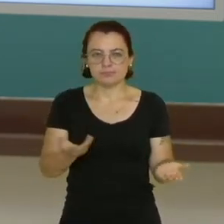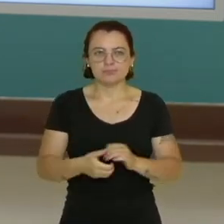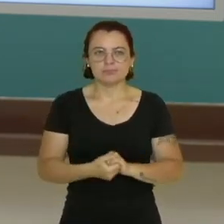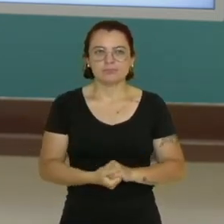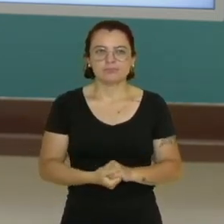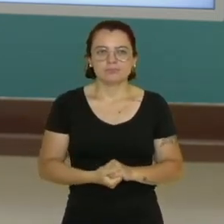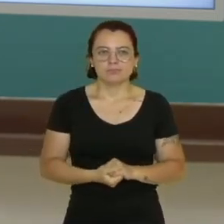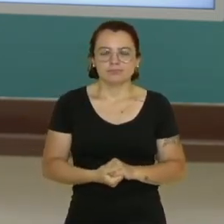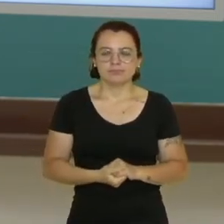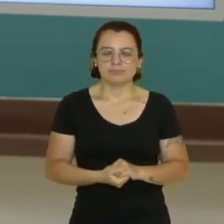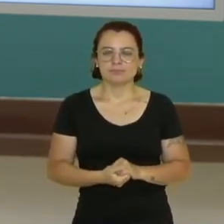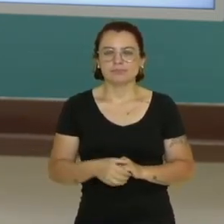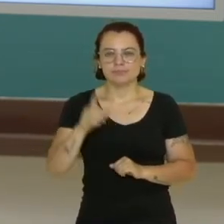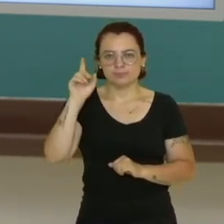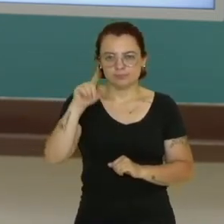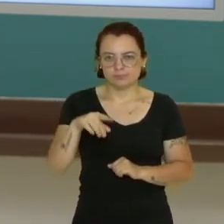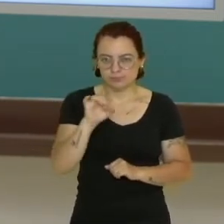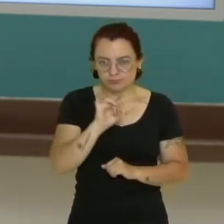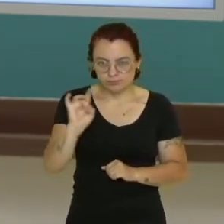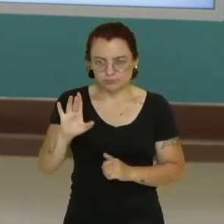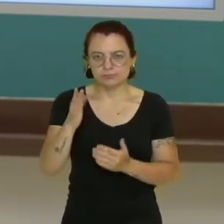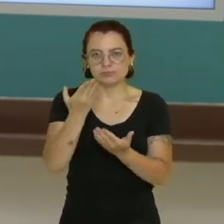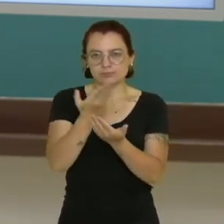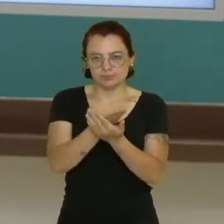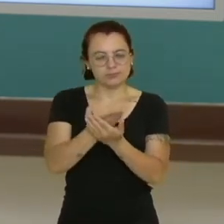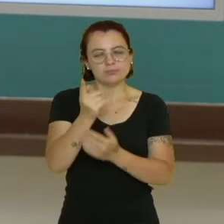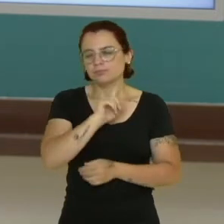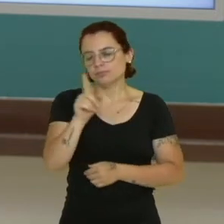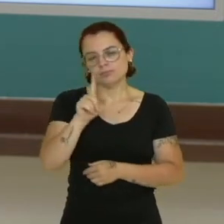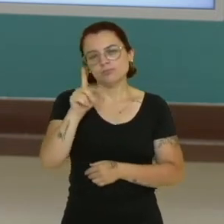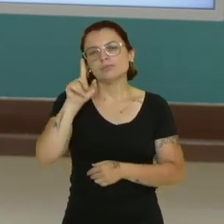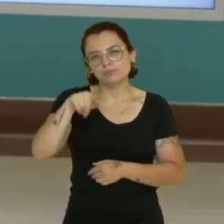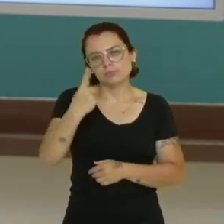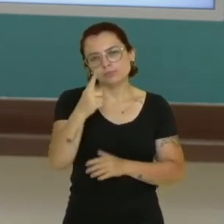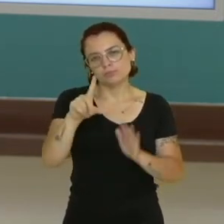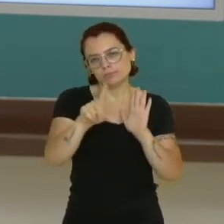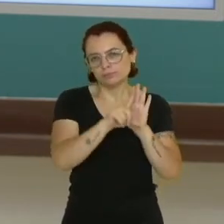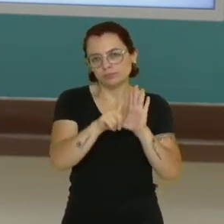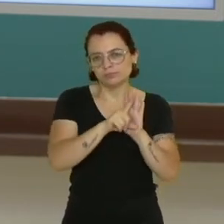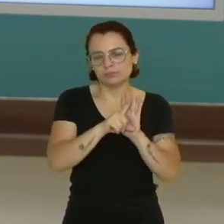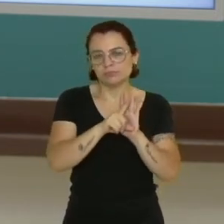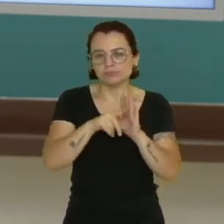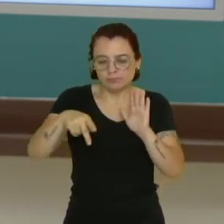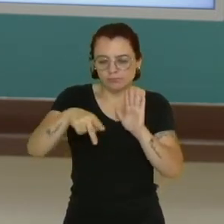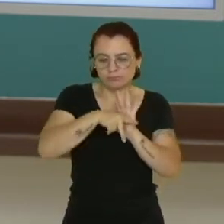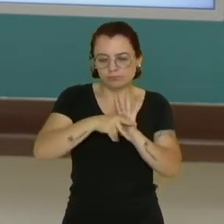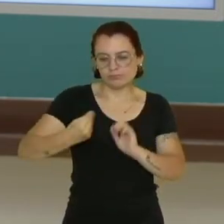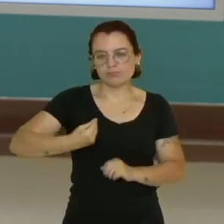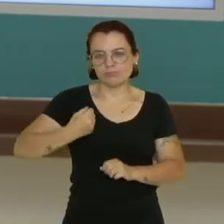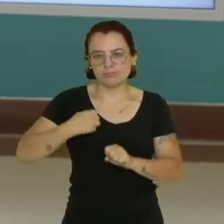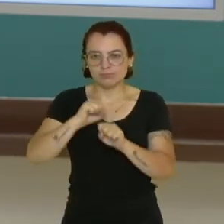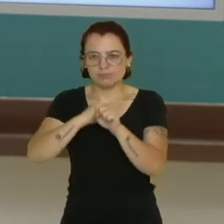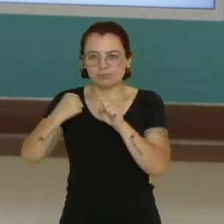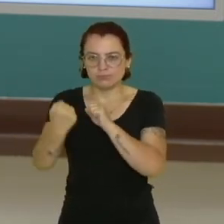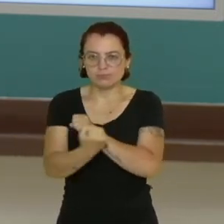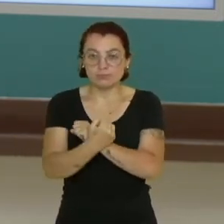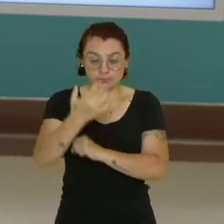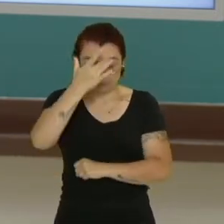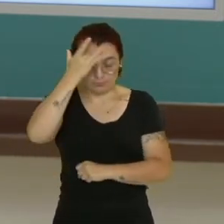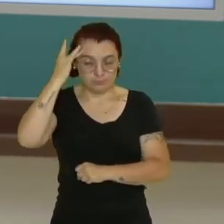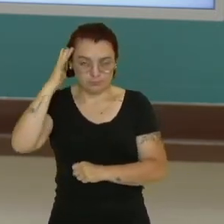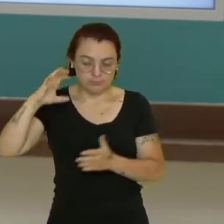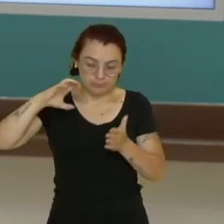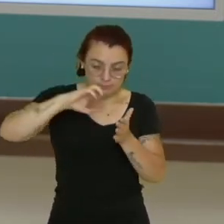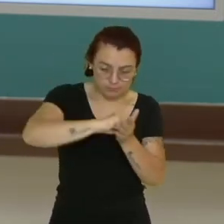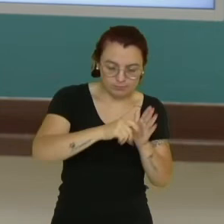Isso aí não é algo que é apenas escolar. Isso aí é uma lei constitucional. Que aquela pessoa, ela só vai poder usufruir